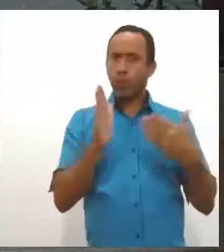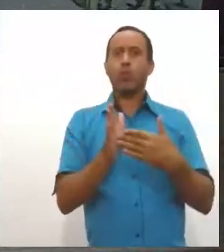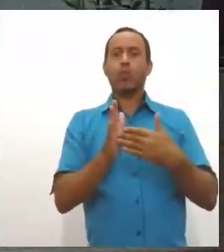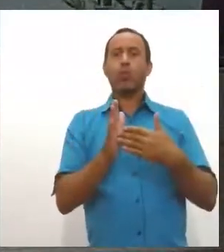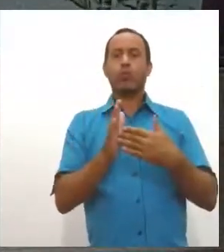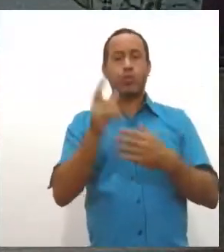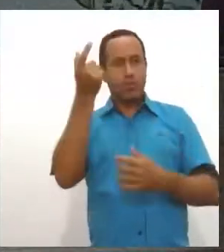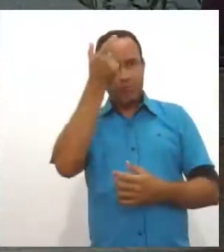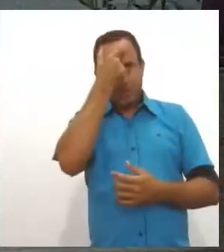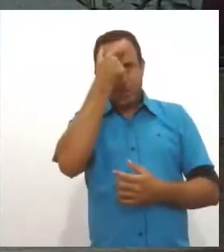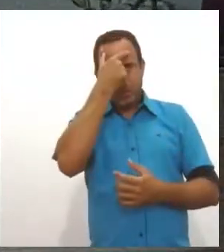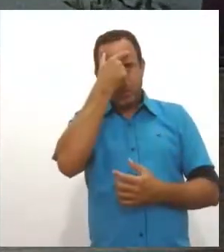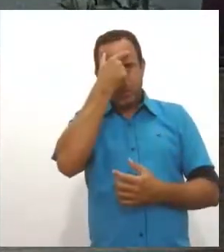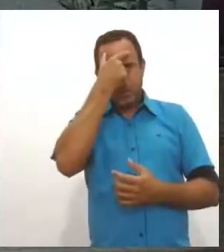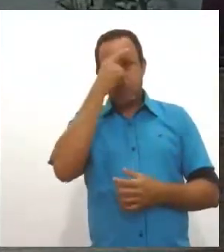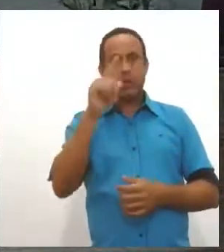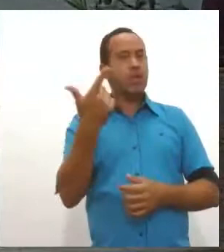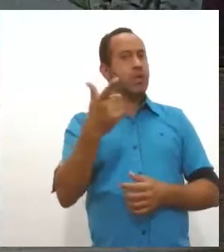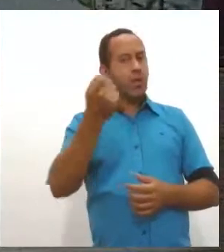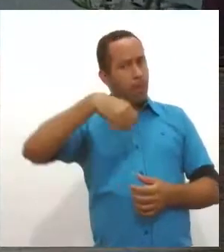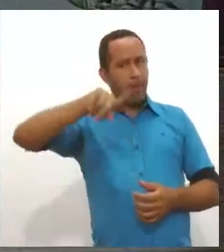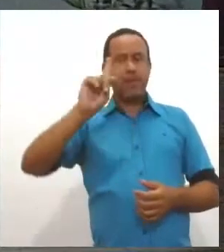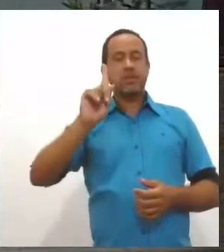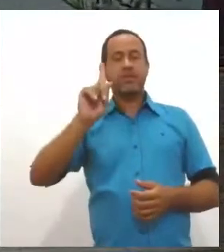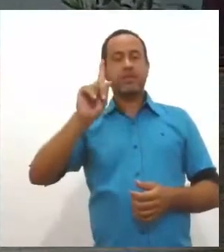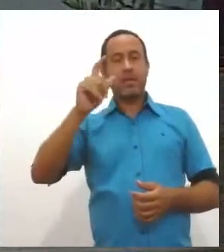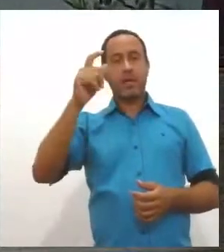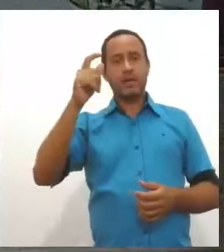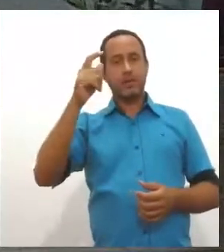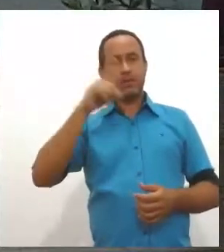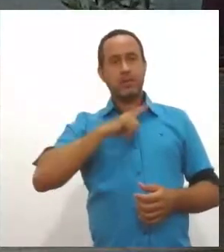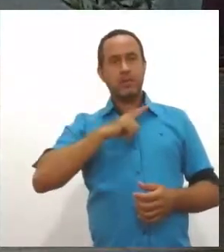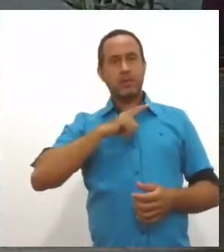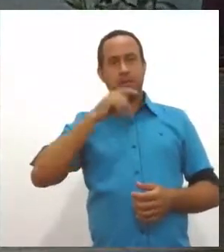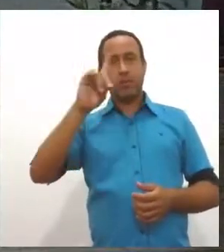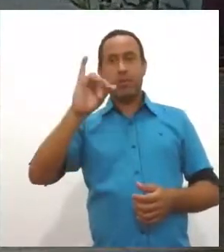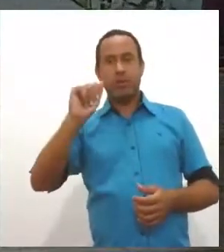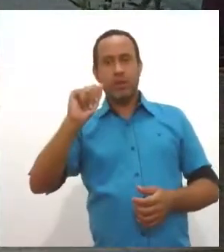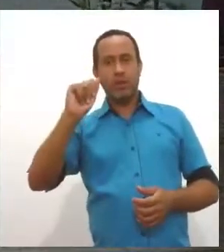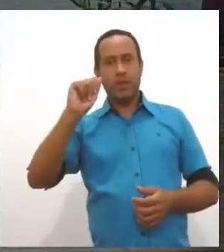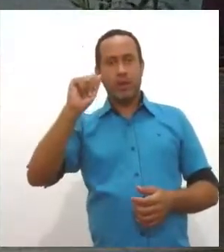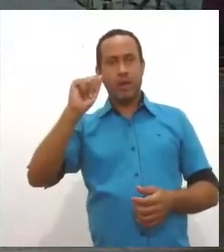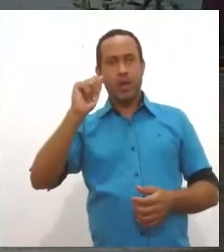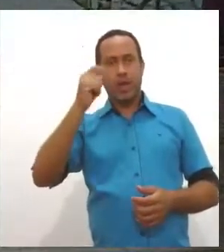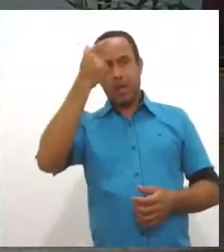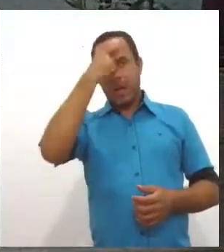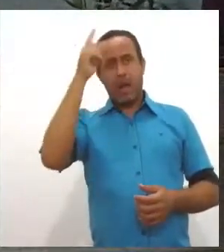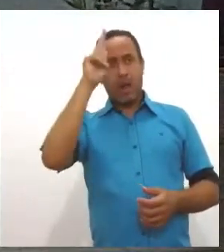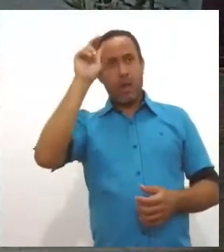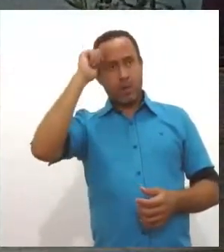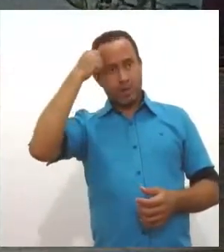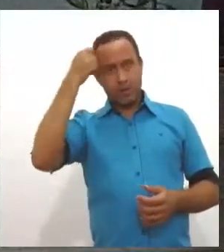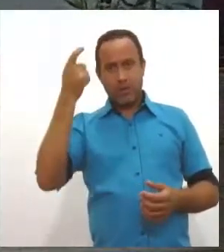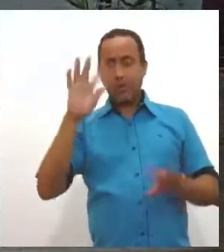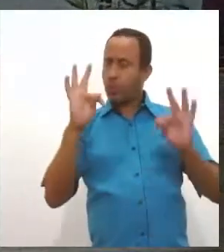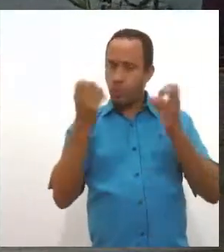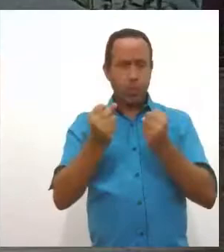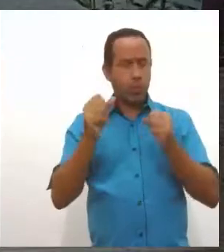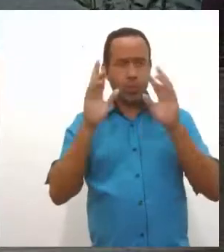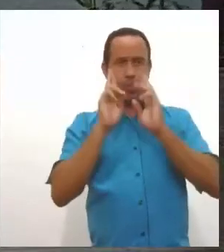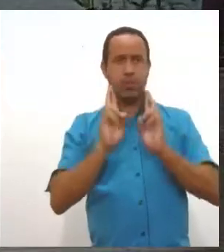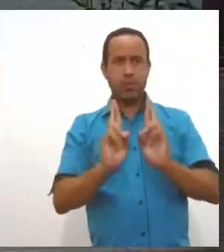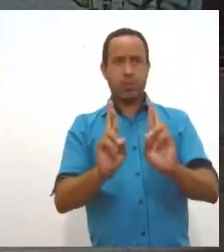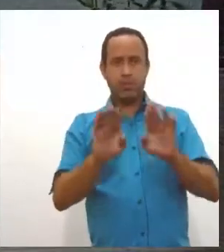consciente e que não tivesse o Dia da Consciência Negra, né? Com todo mundo consciente. É